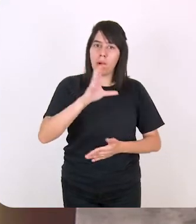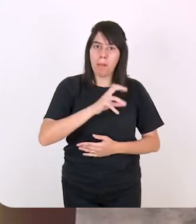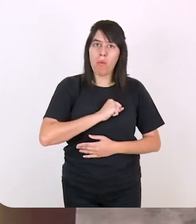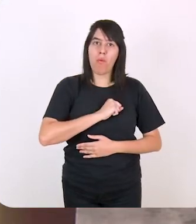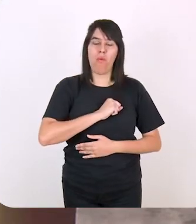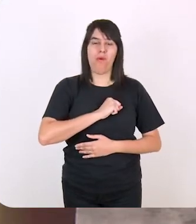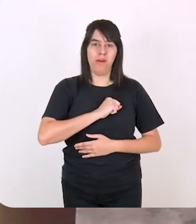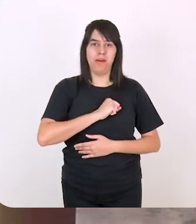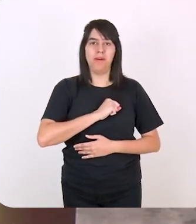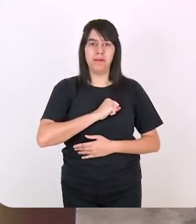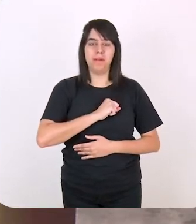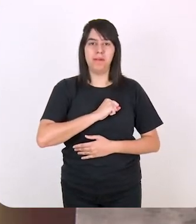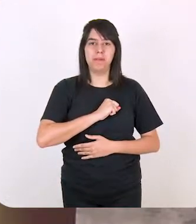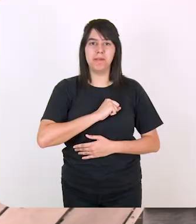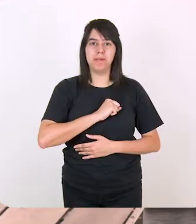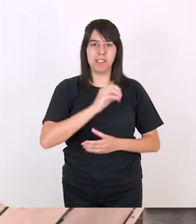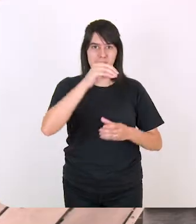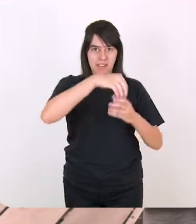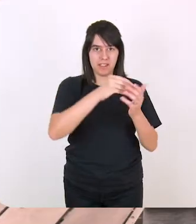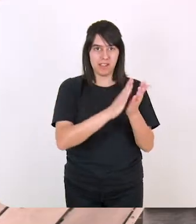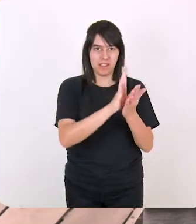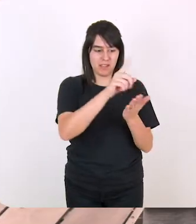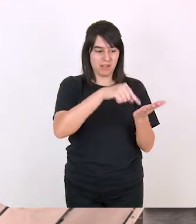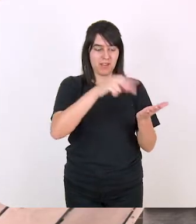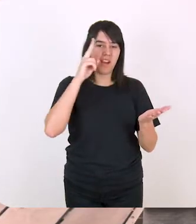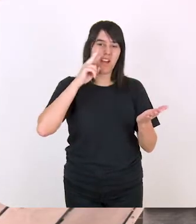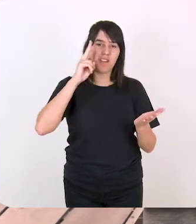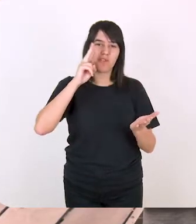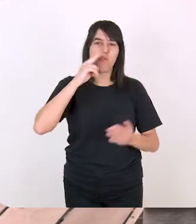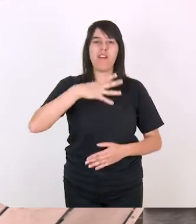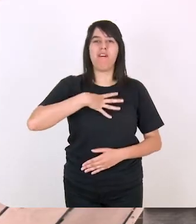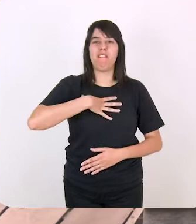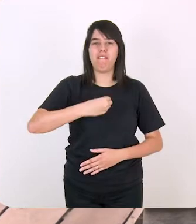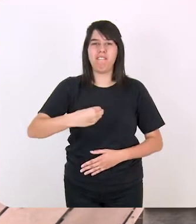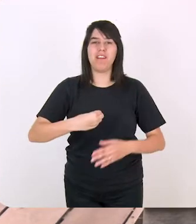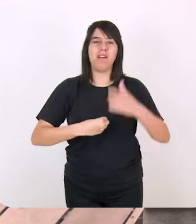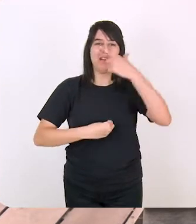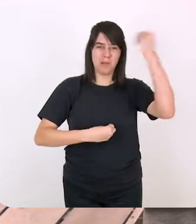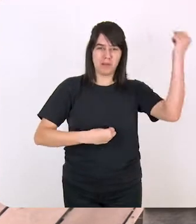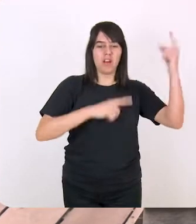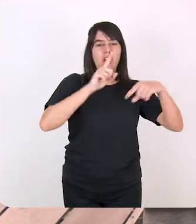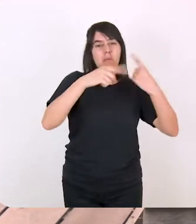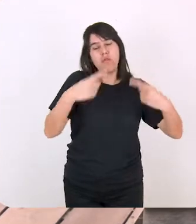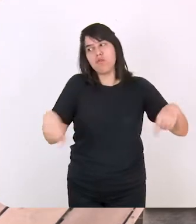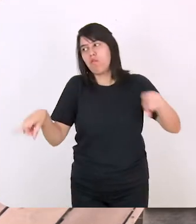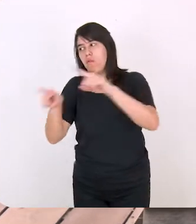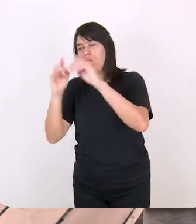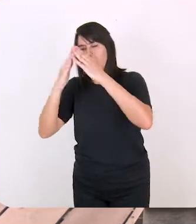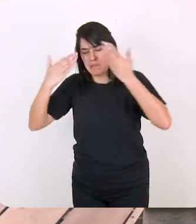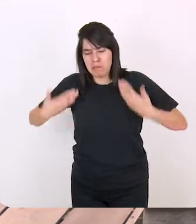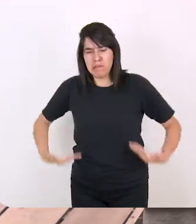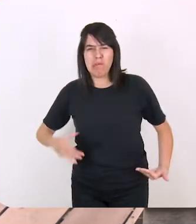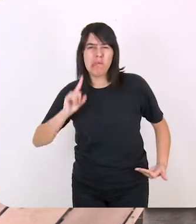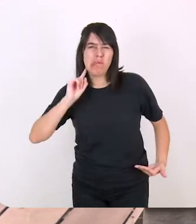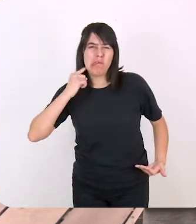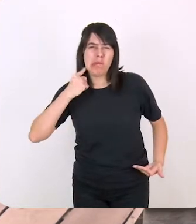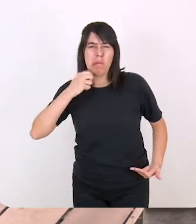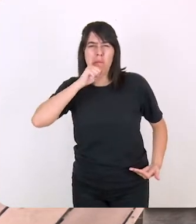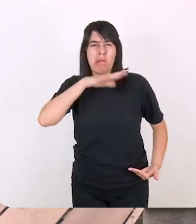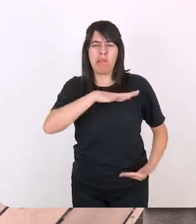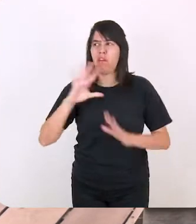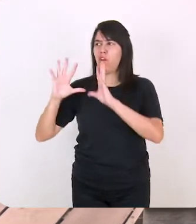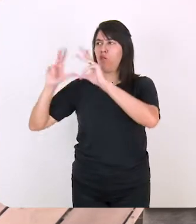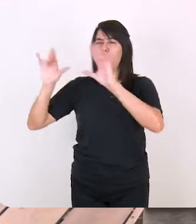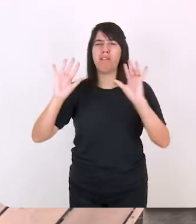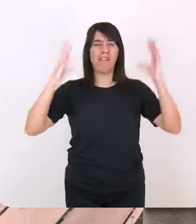um amor. E quando o filho chega à casa do pai, todo sujo, o que acontece? Ele é recebido com